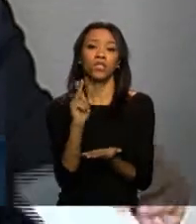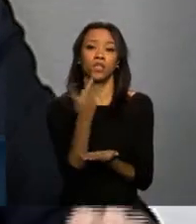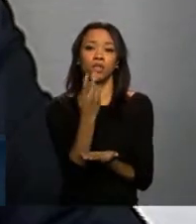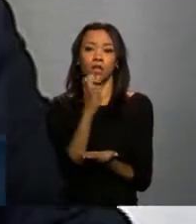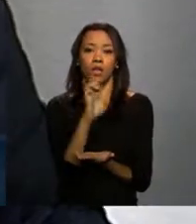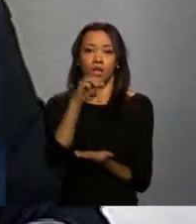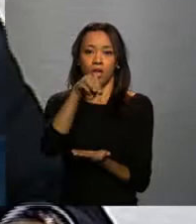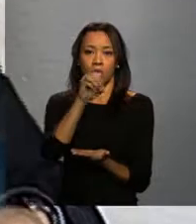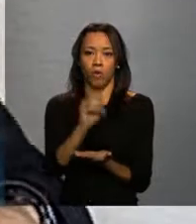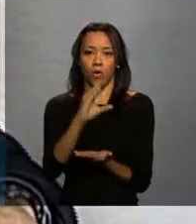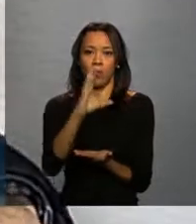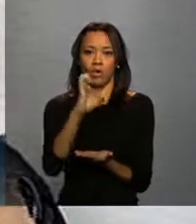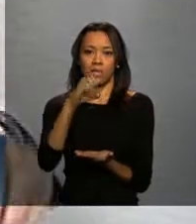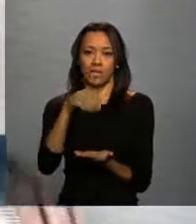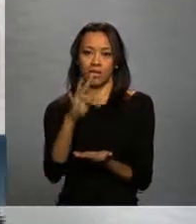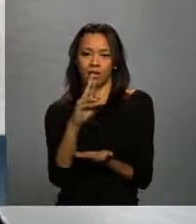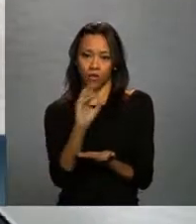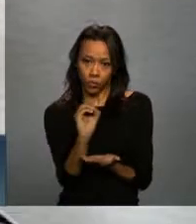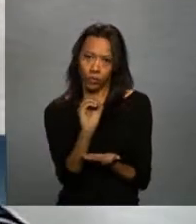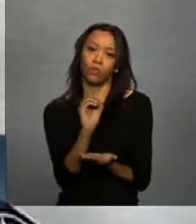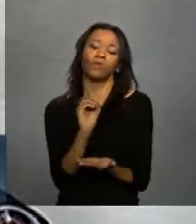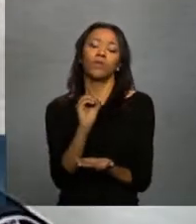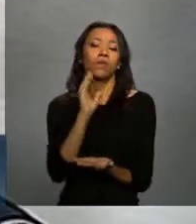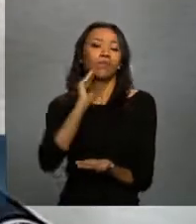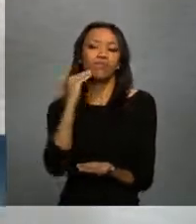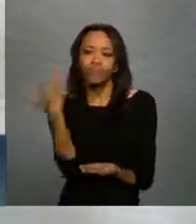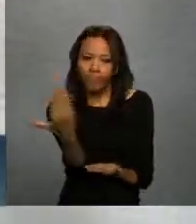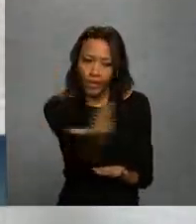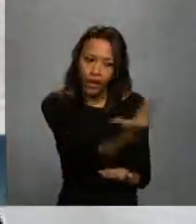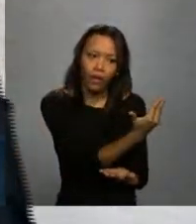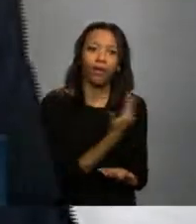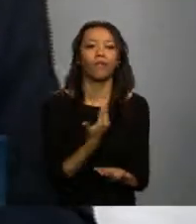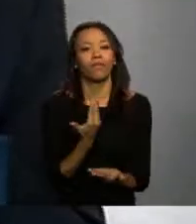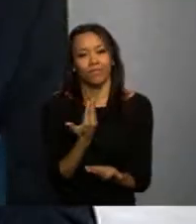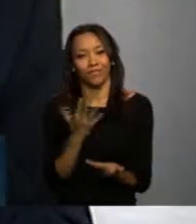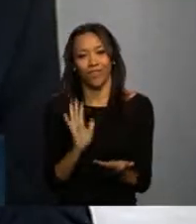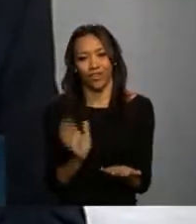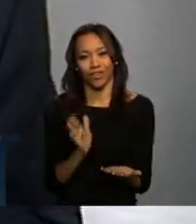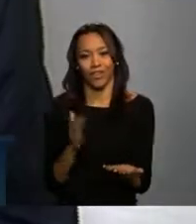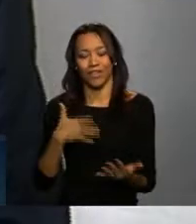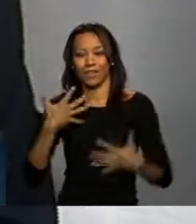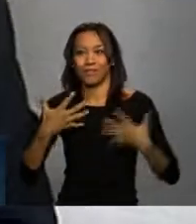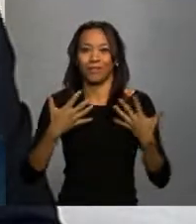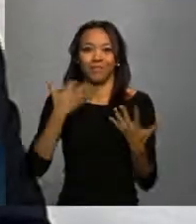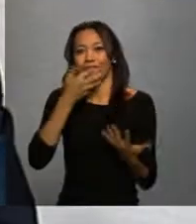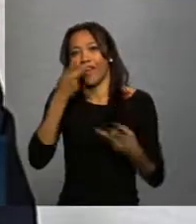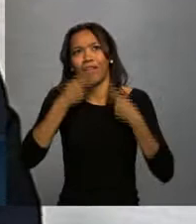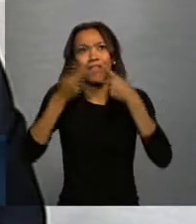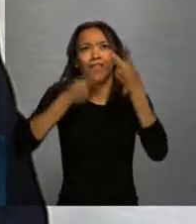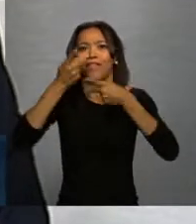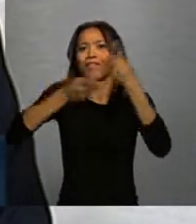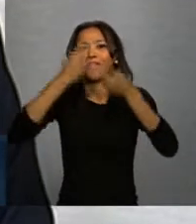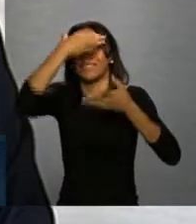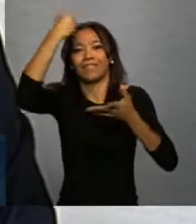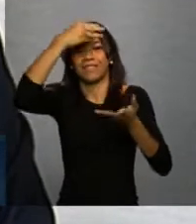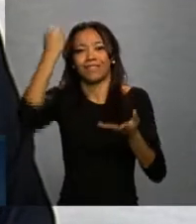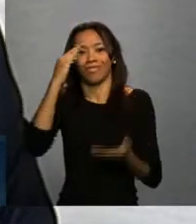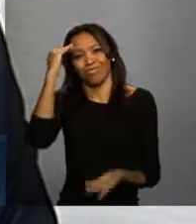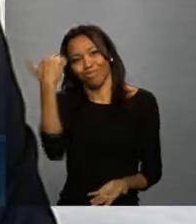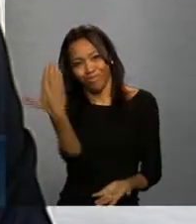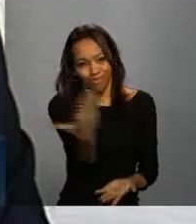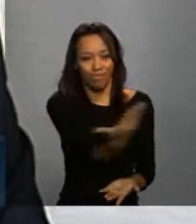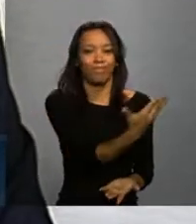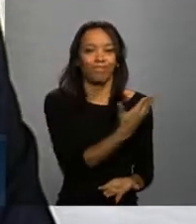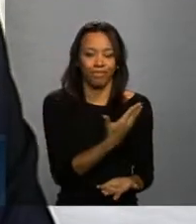apresentação, pronto, já fiz aquela parte que a gente tem que fazer, eu me empolgo aqui, já começo a falar, mas eu